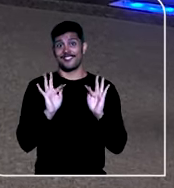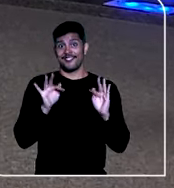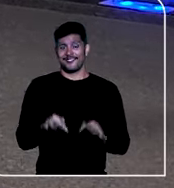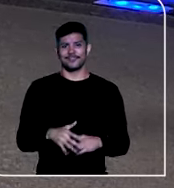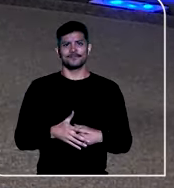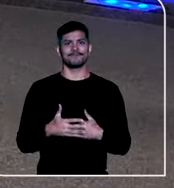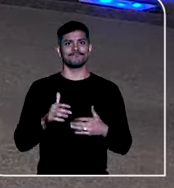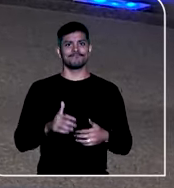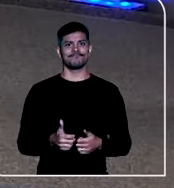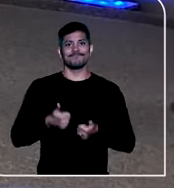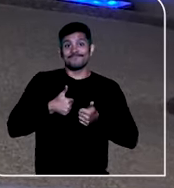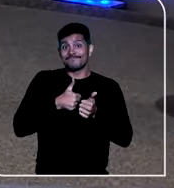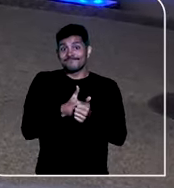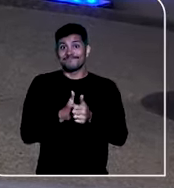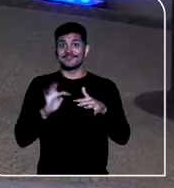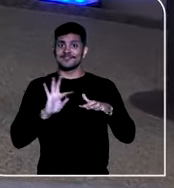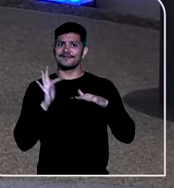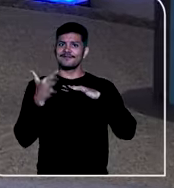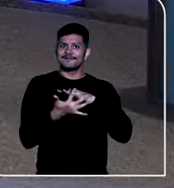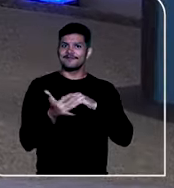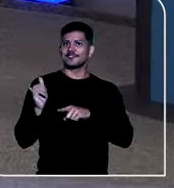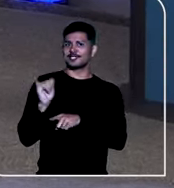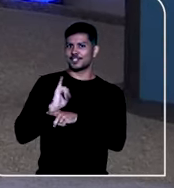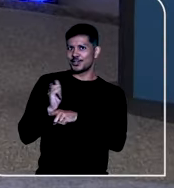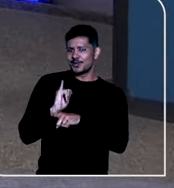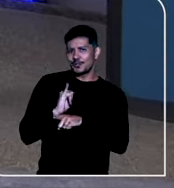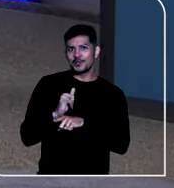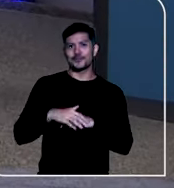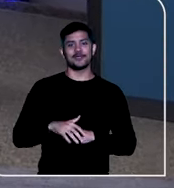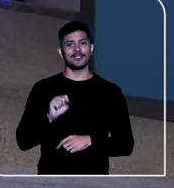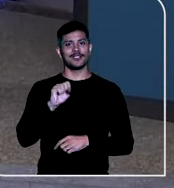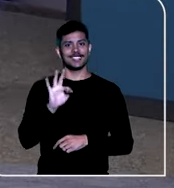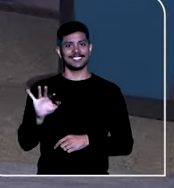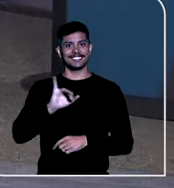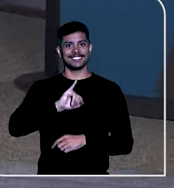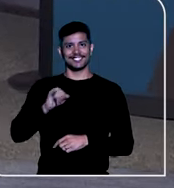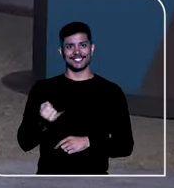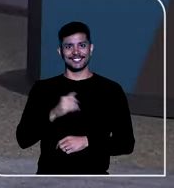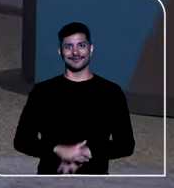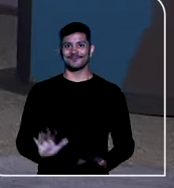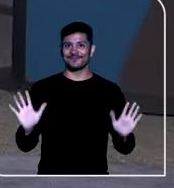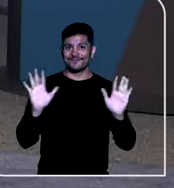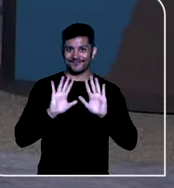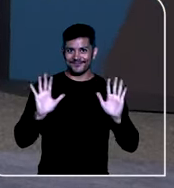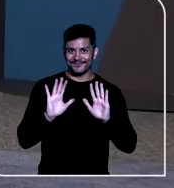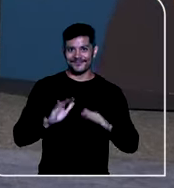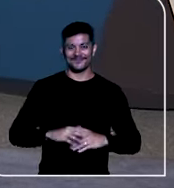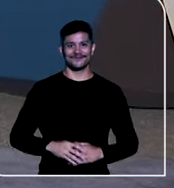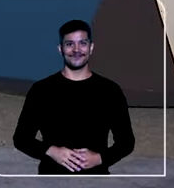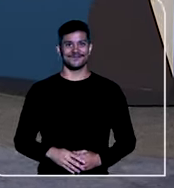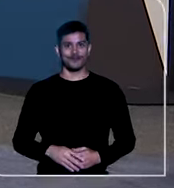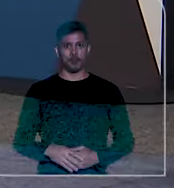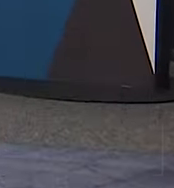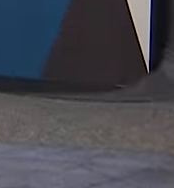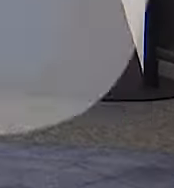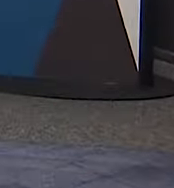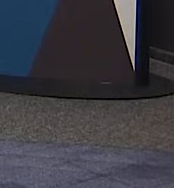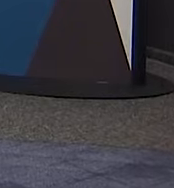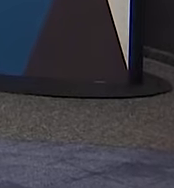aqui. Siga a gente nas redes sociais, YouTube e podcast do STJ. Até a próxima. Tchau, tchau.